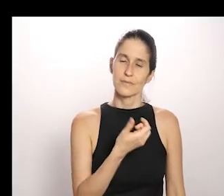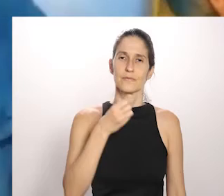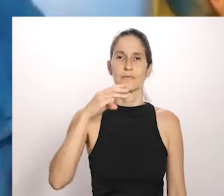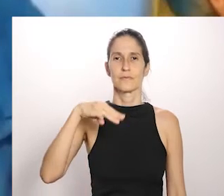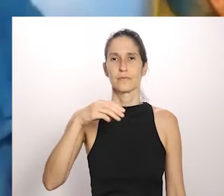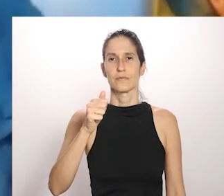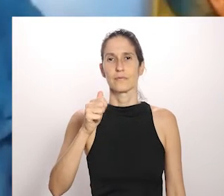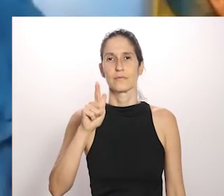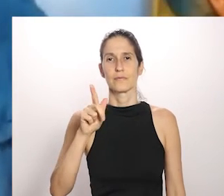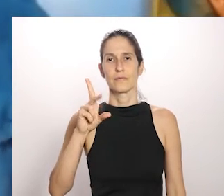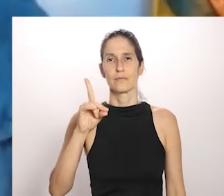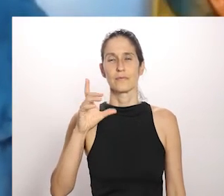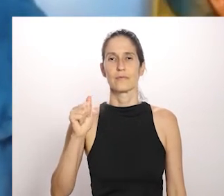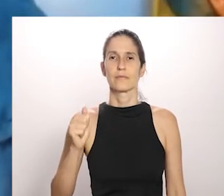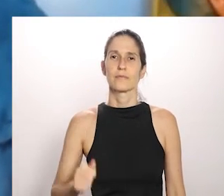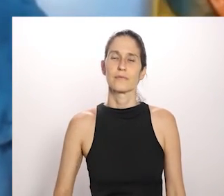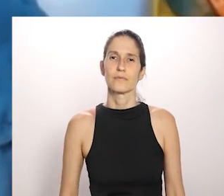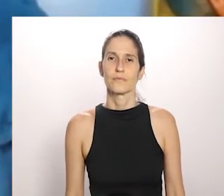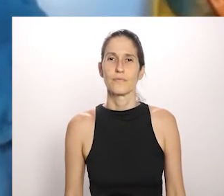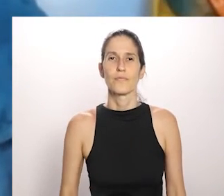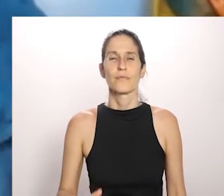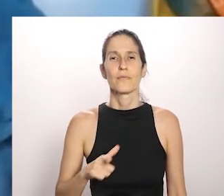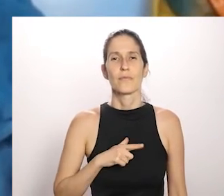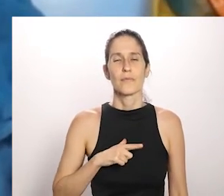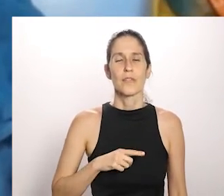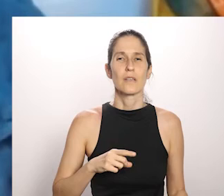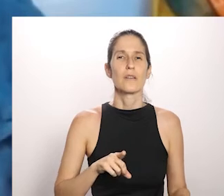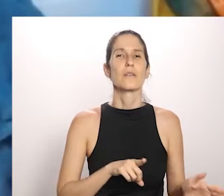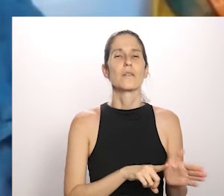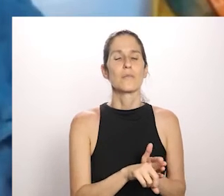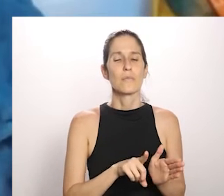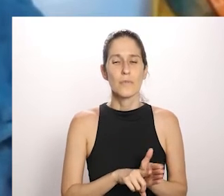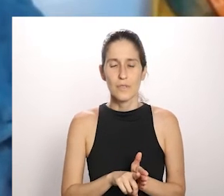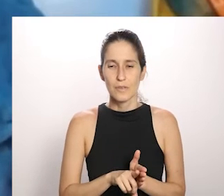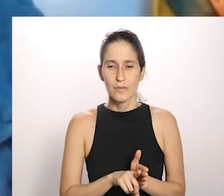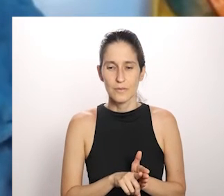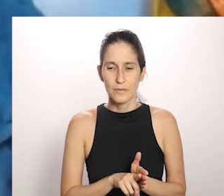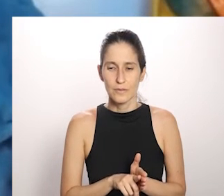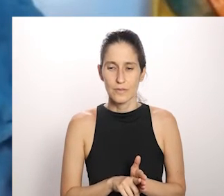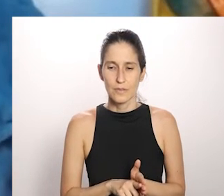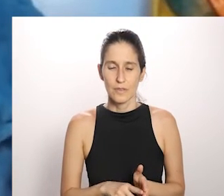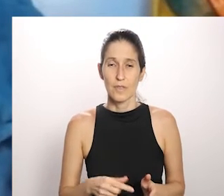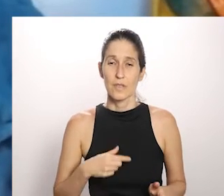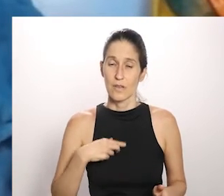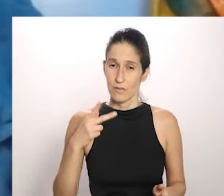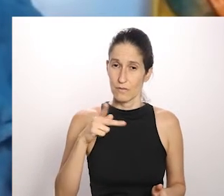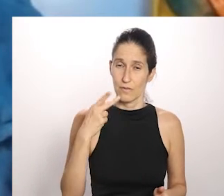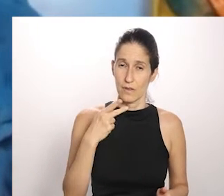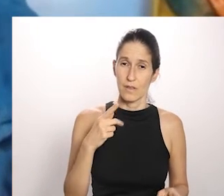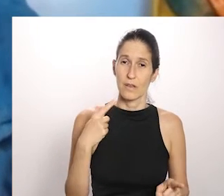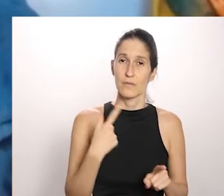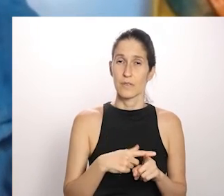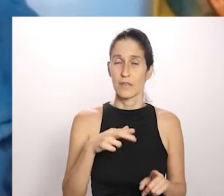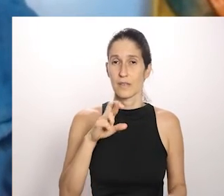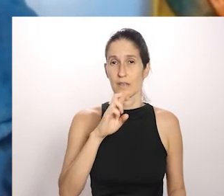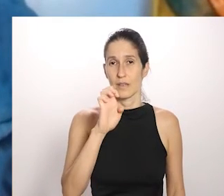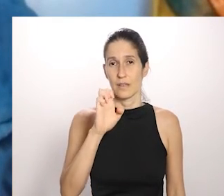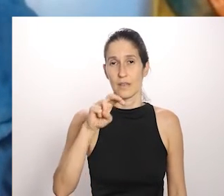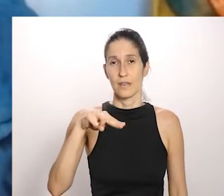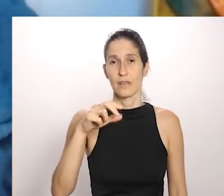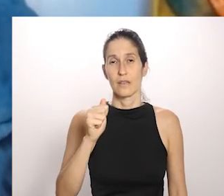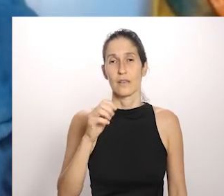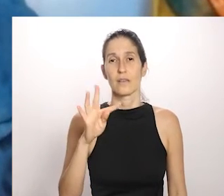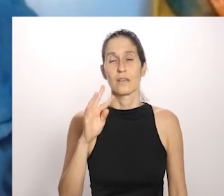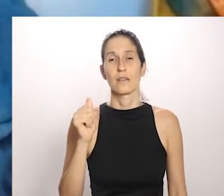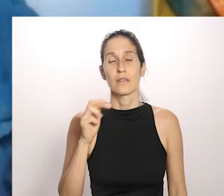Maravilha, Magda! Bom, tem uma questão aqui, eu já vou adiantando, porque aí Renata já passa a